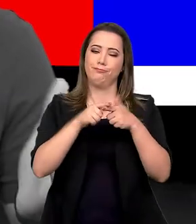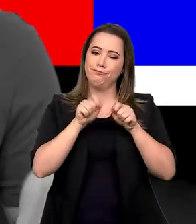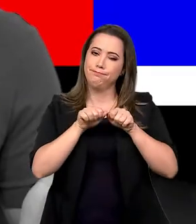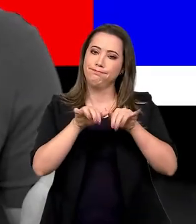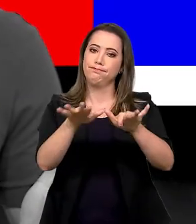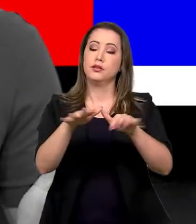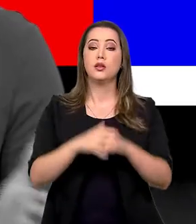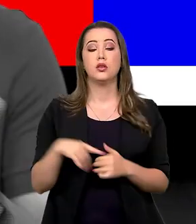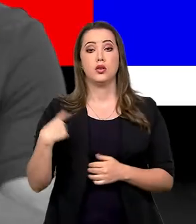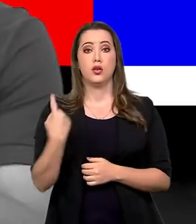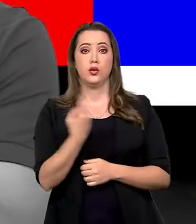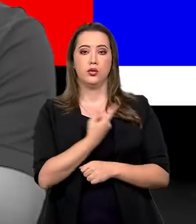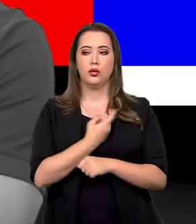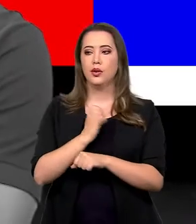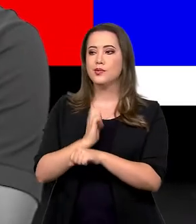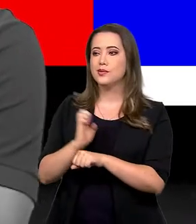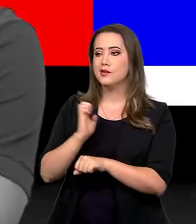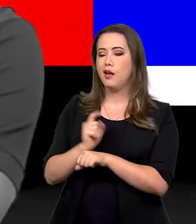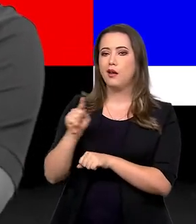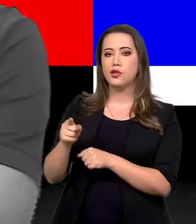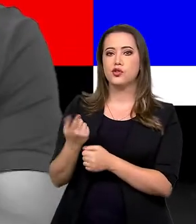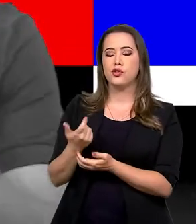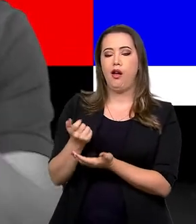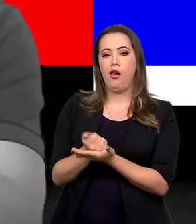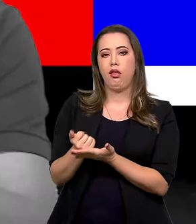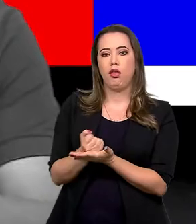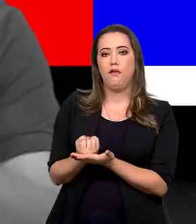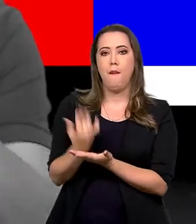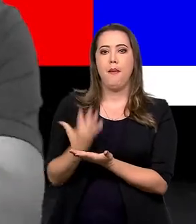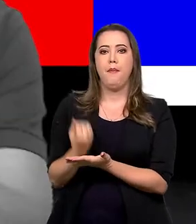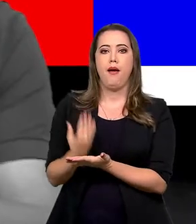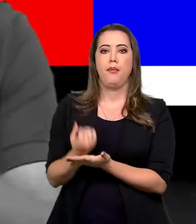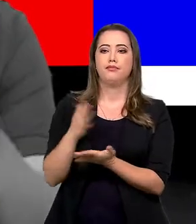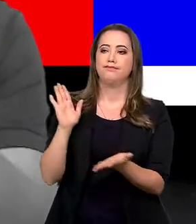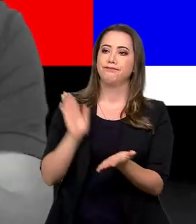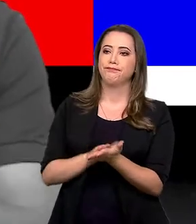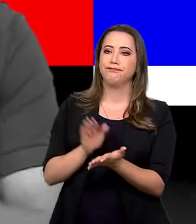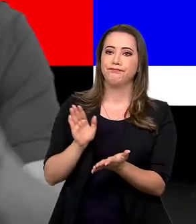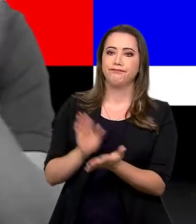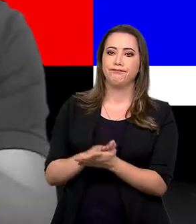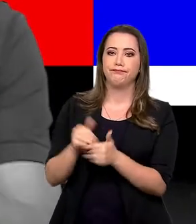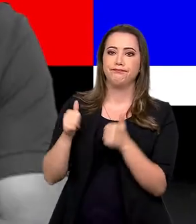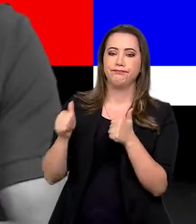O nosso estagiário deixou o telefone ligado, gente. Palmas! Muito bom!